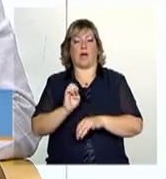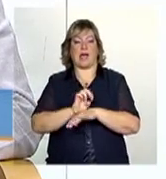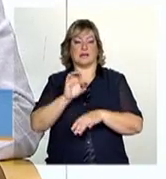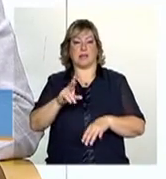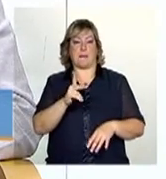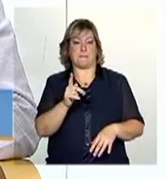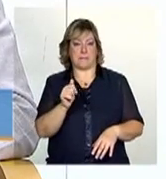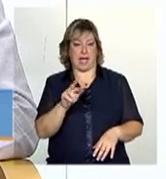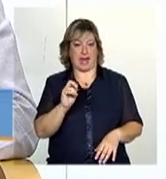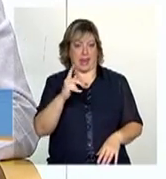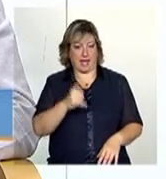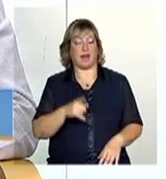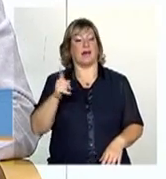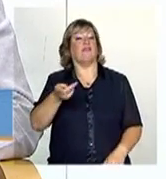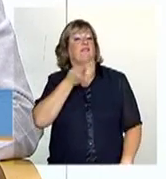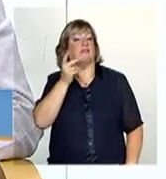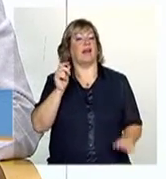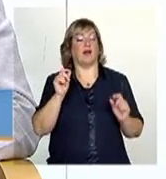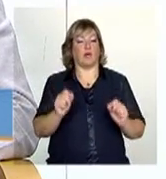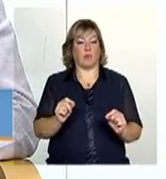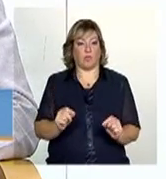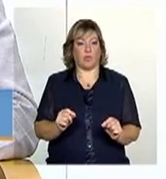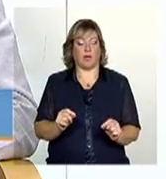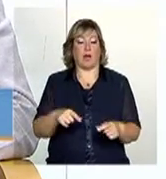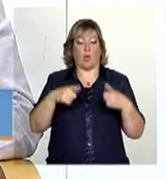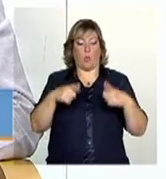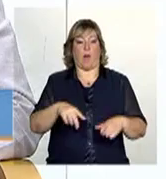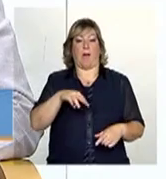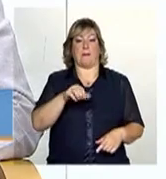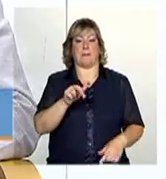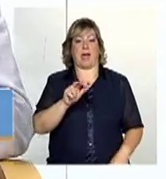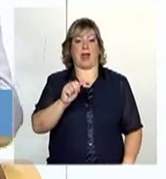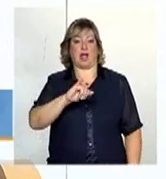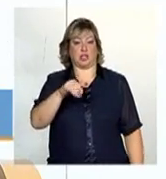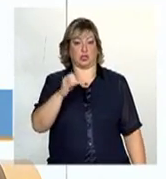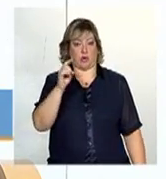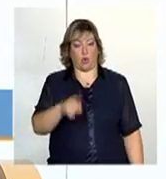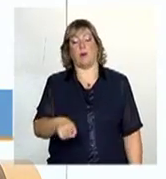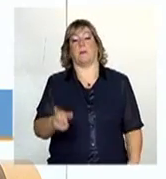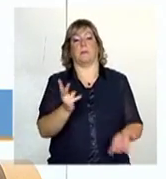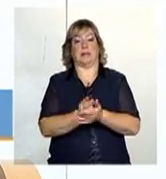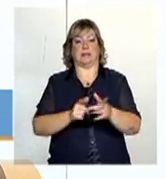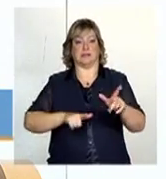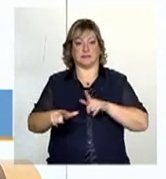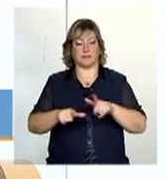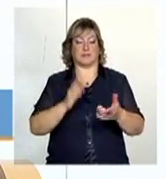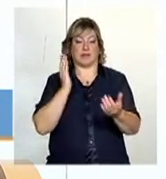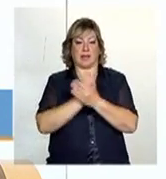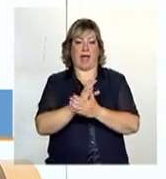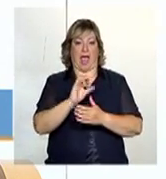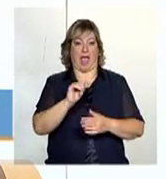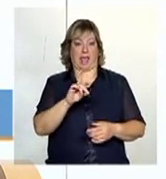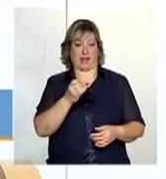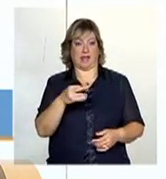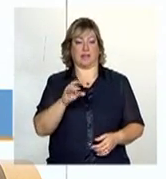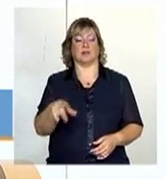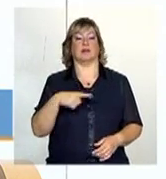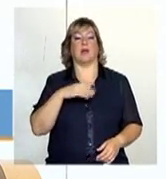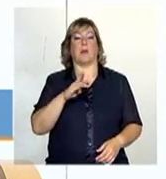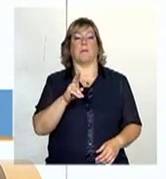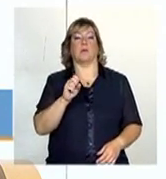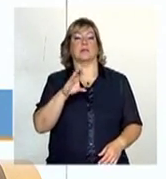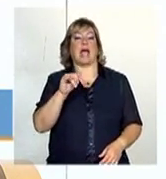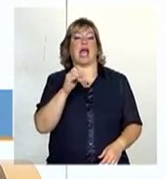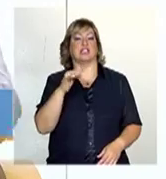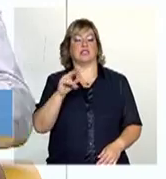comentava que, numa mesma ação em Marajó, foi uma ação conduzida de cadastramento, Busca Ativa para Inclusão do Cadastro